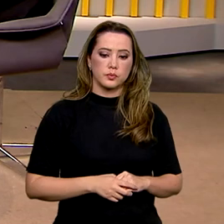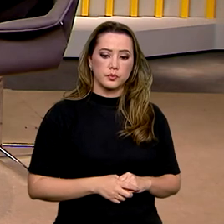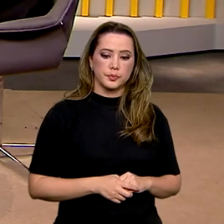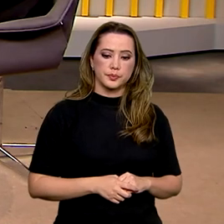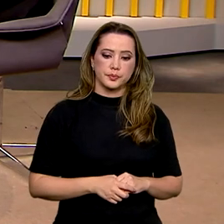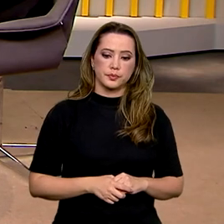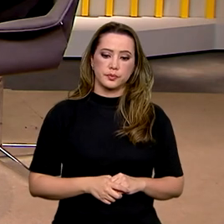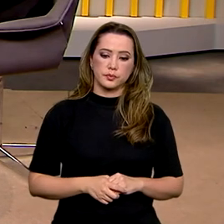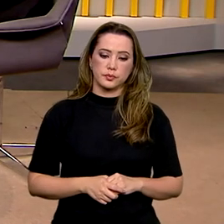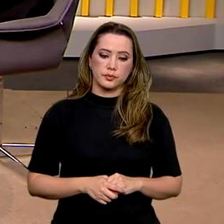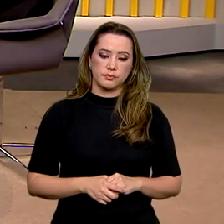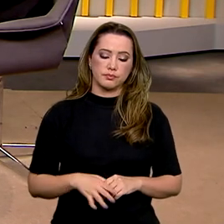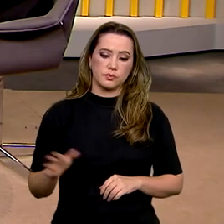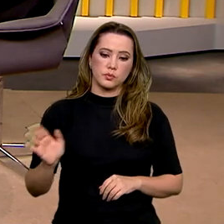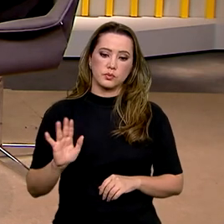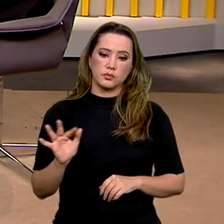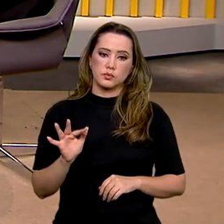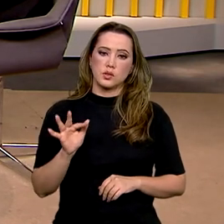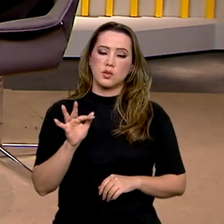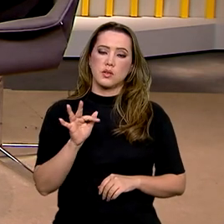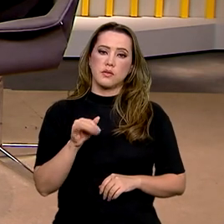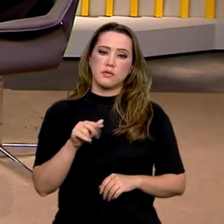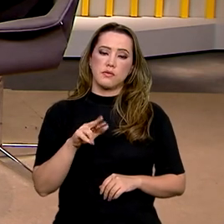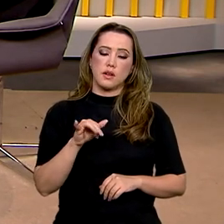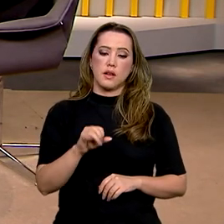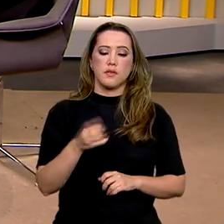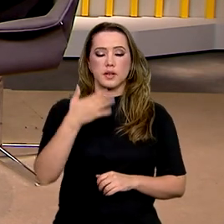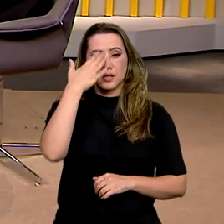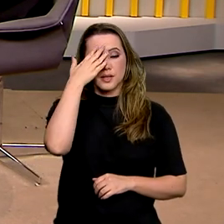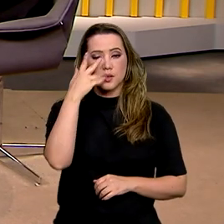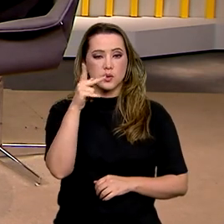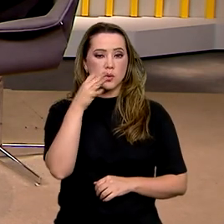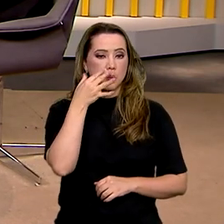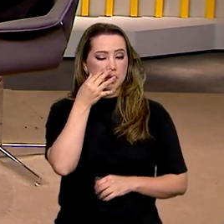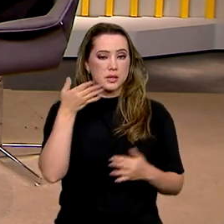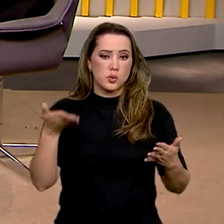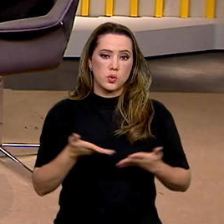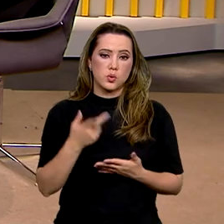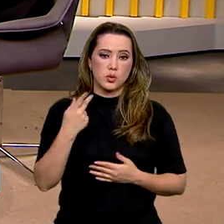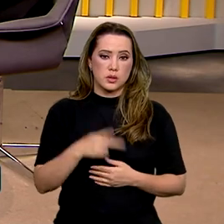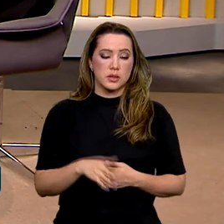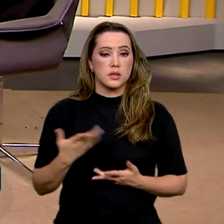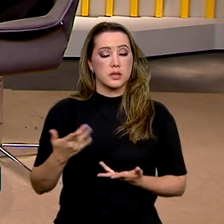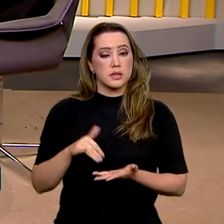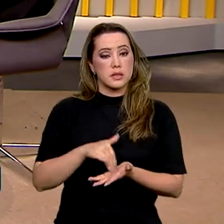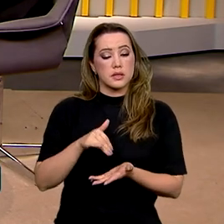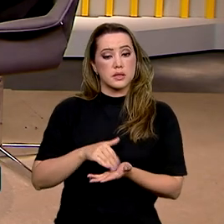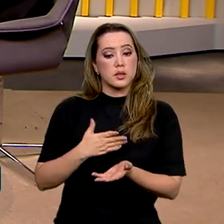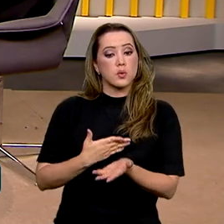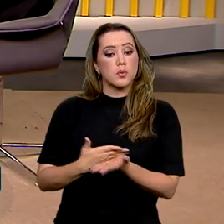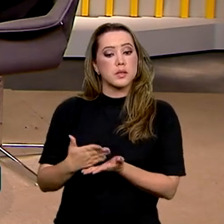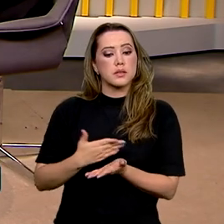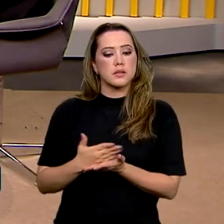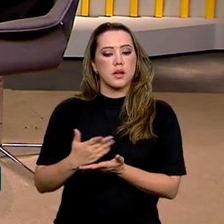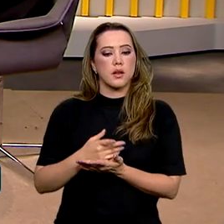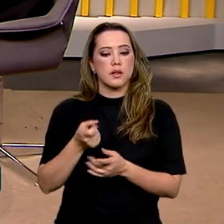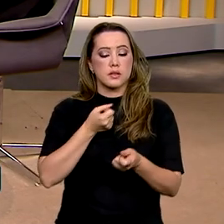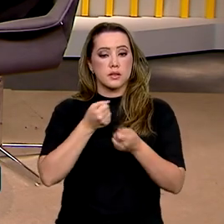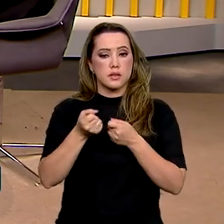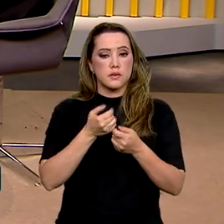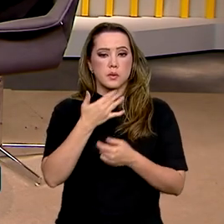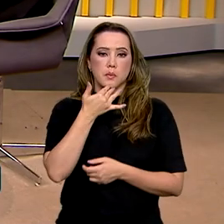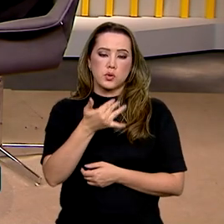Secretária Flávia Lucena Fredô, eu agradeço a sua presença aqui no Brasil em Dia. Secretária, queria começar essa entrevista